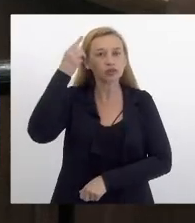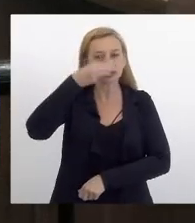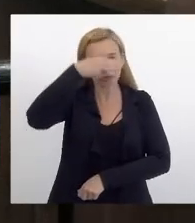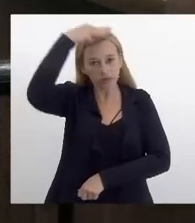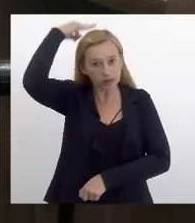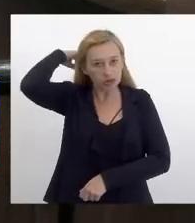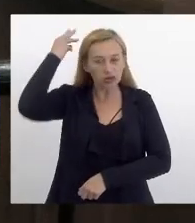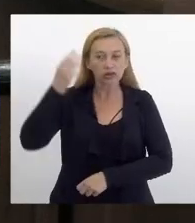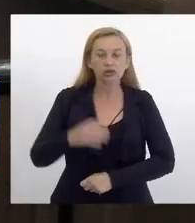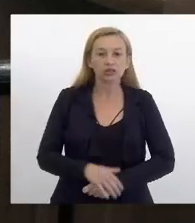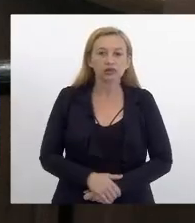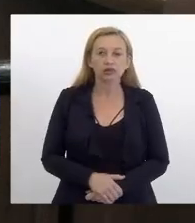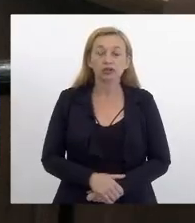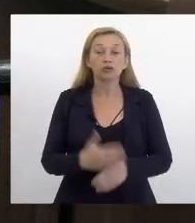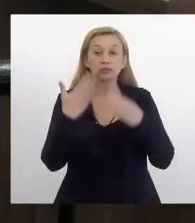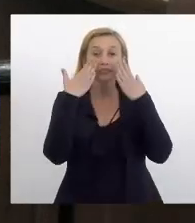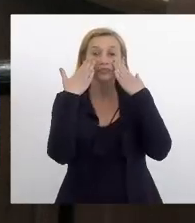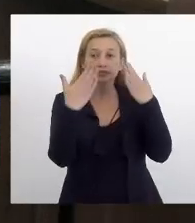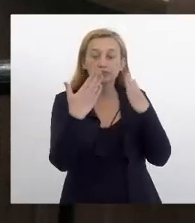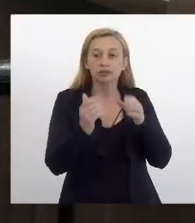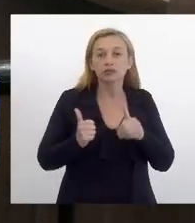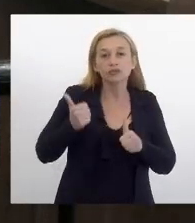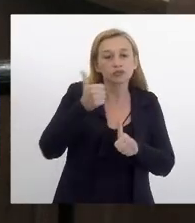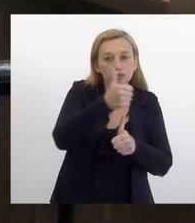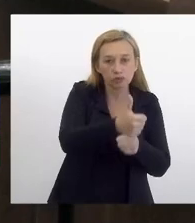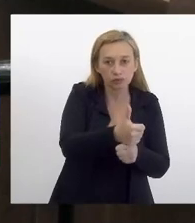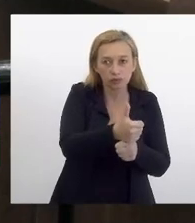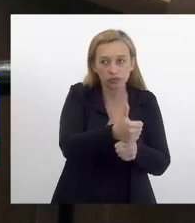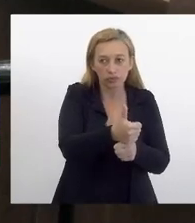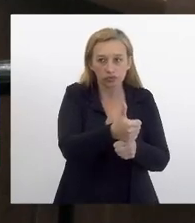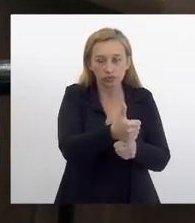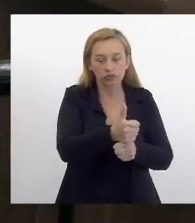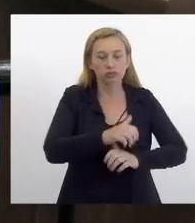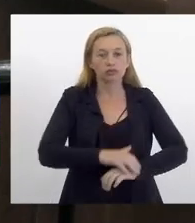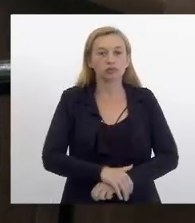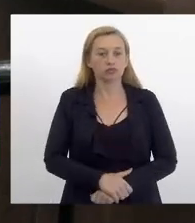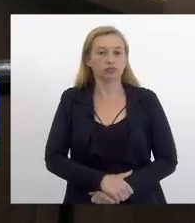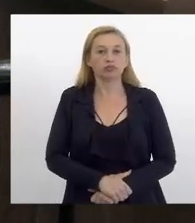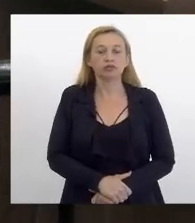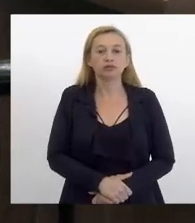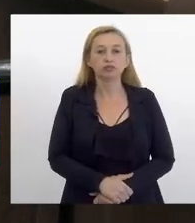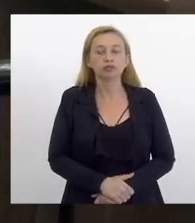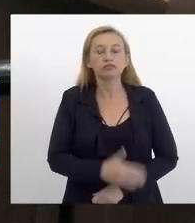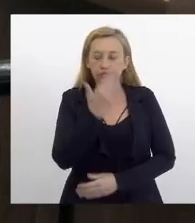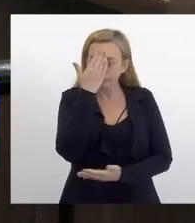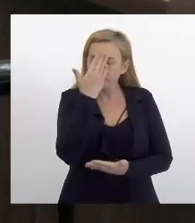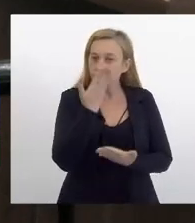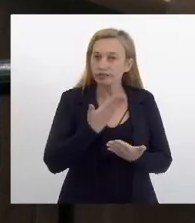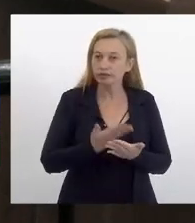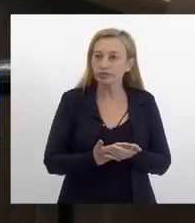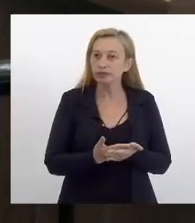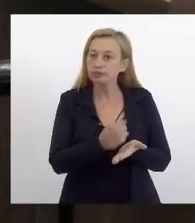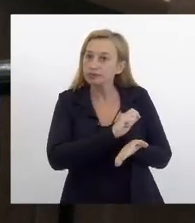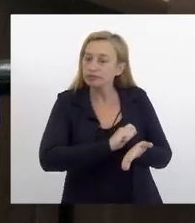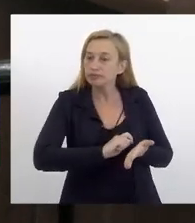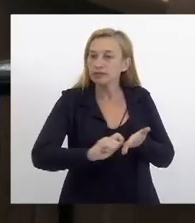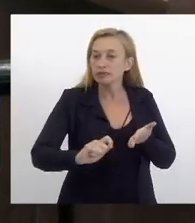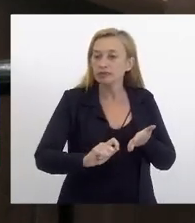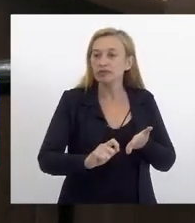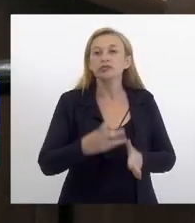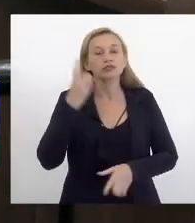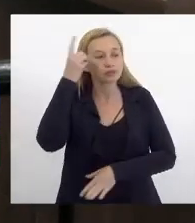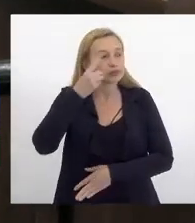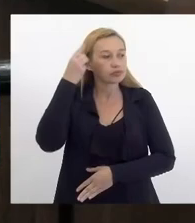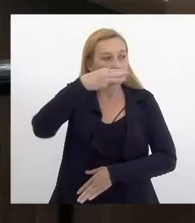que vai apresentar um substitutivo palatável. Acreditando na caneta do deputado